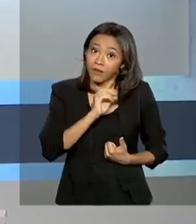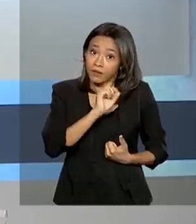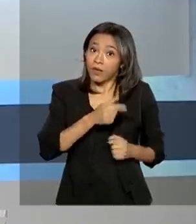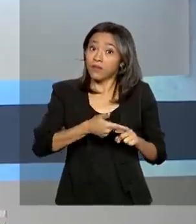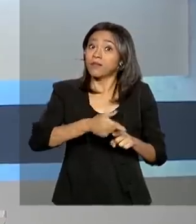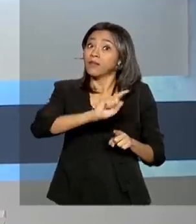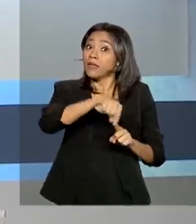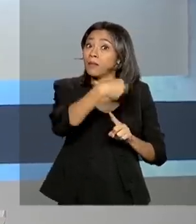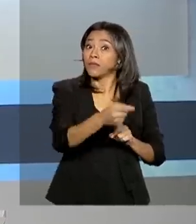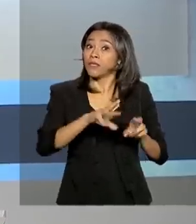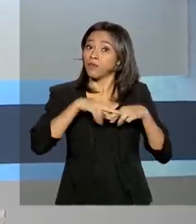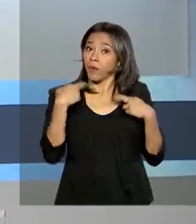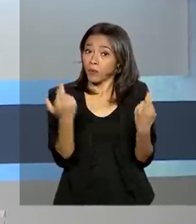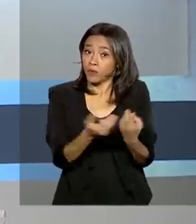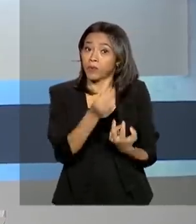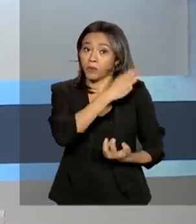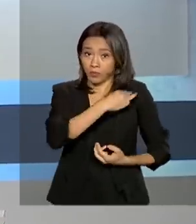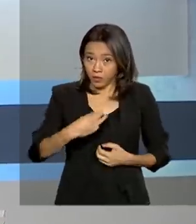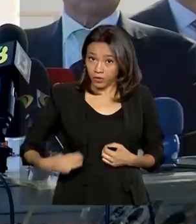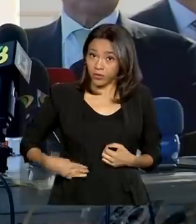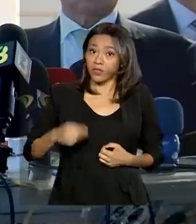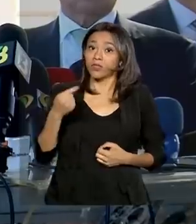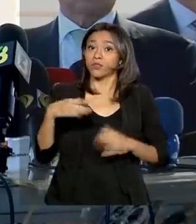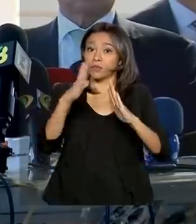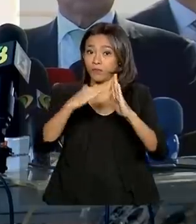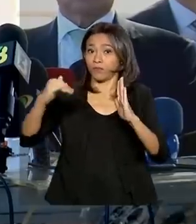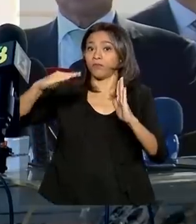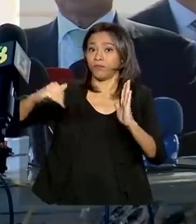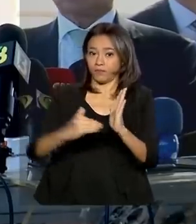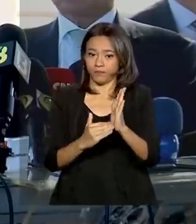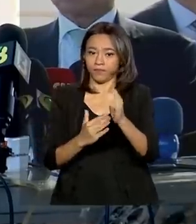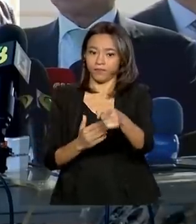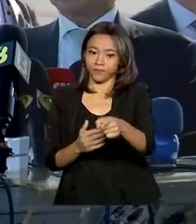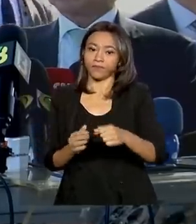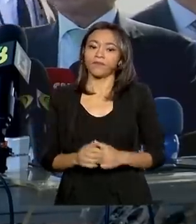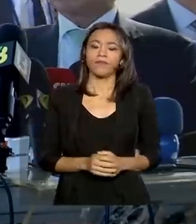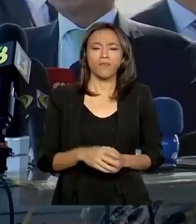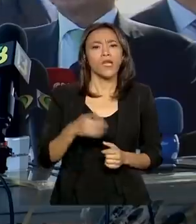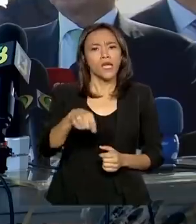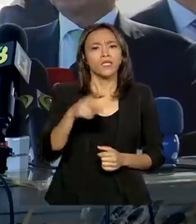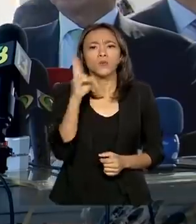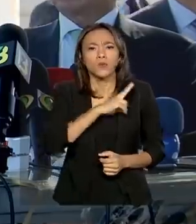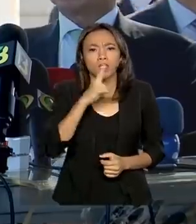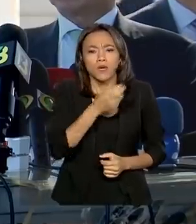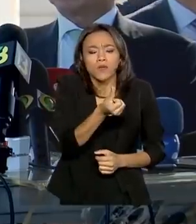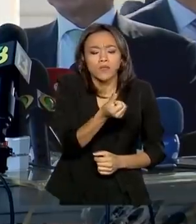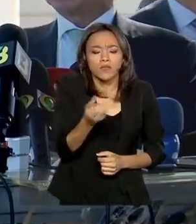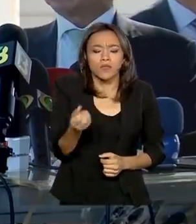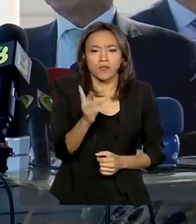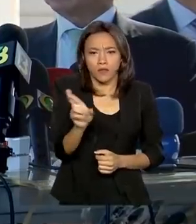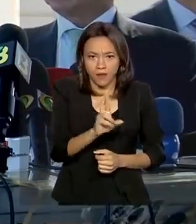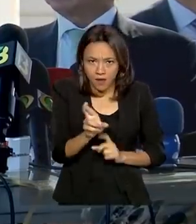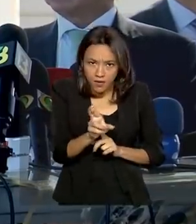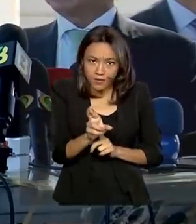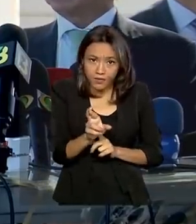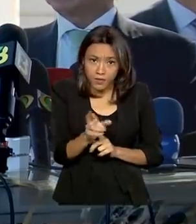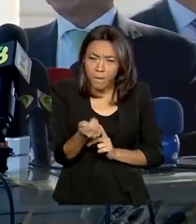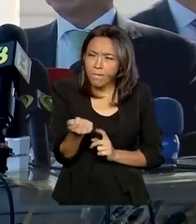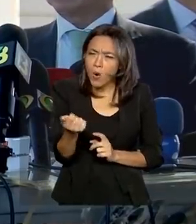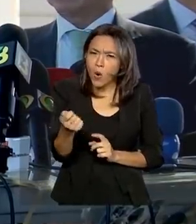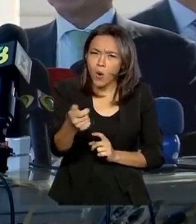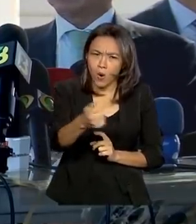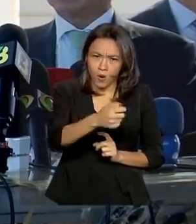ministros no Palácio da Alvorada. Auxílio emergencial, 600 reais. Faltam poucas